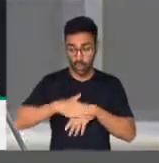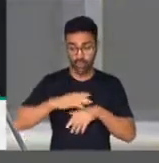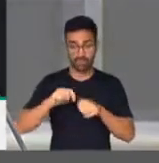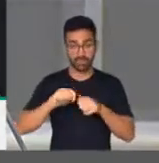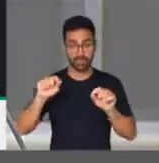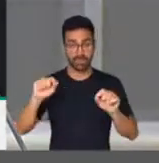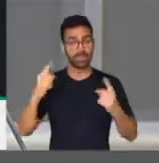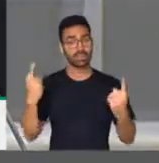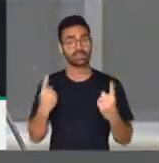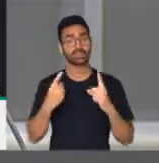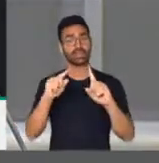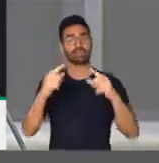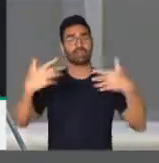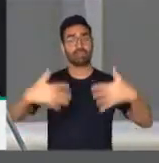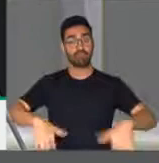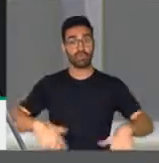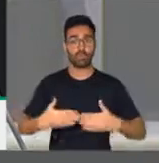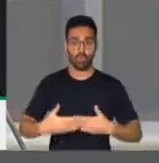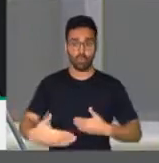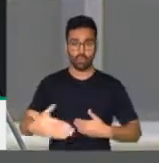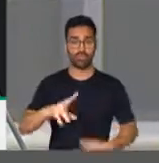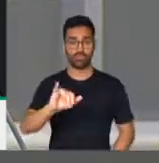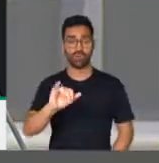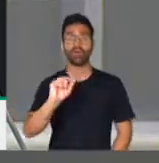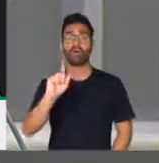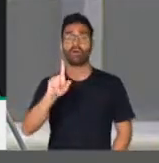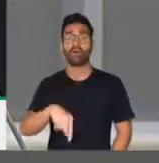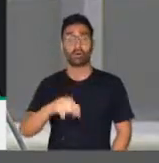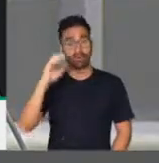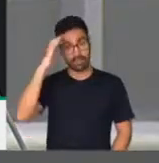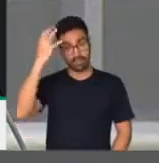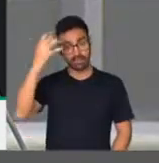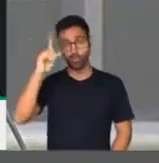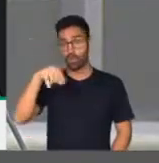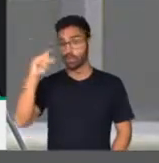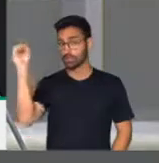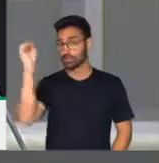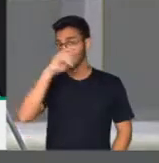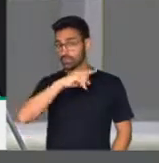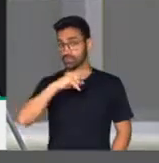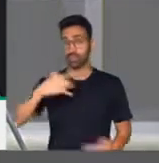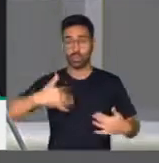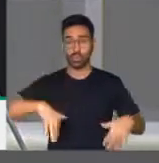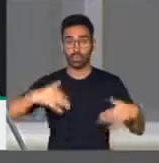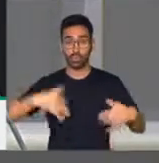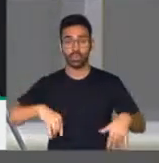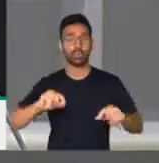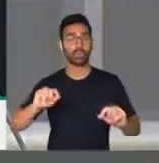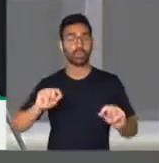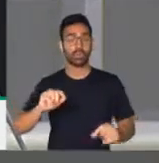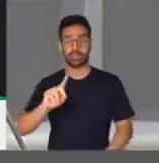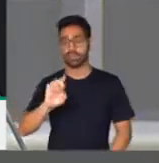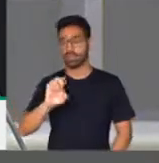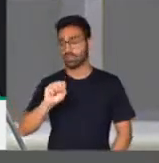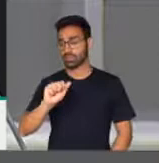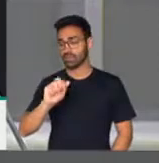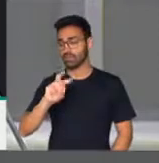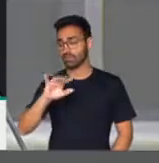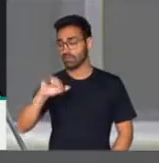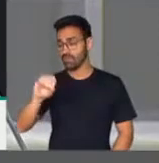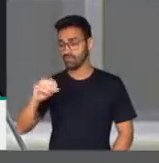desafios que nós temos pela frente são decisões difíceis e são desafios gigantes,